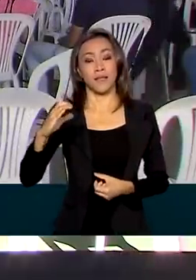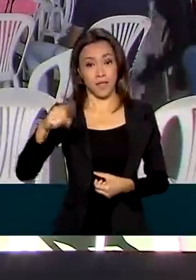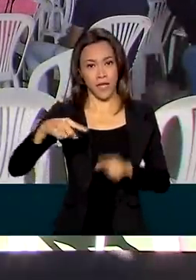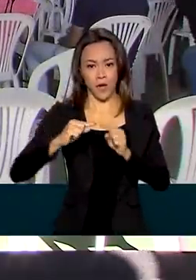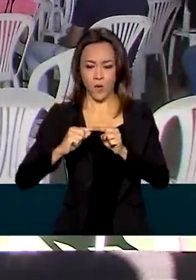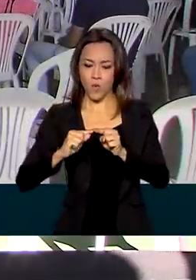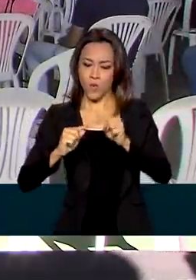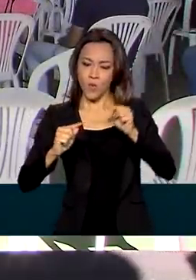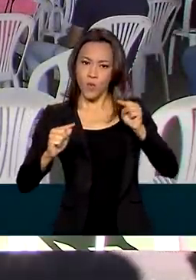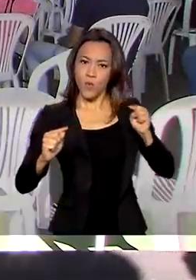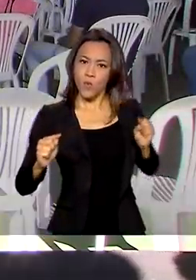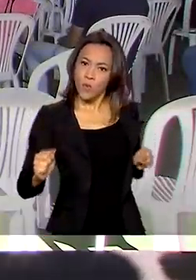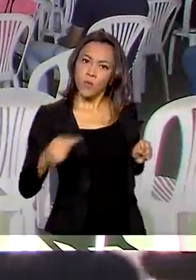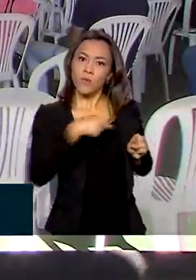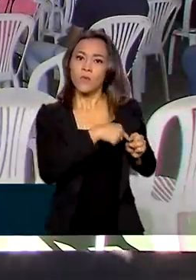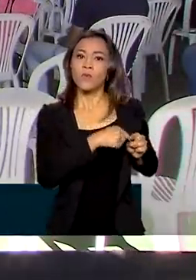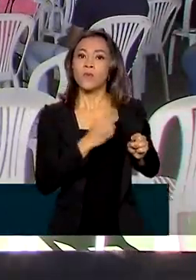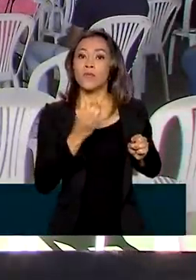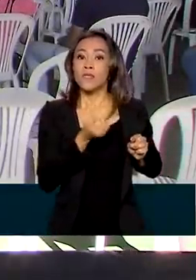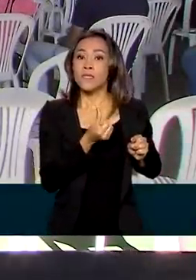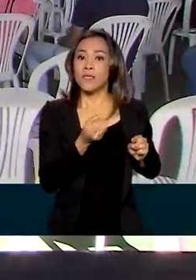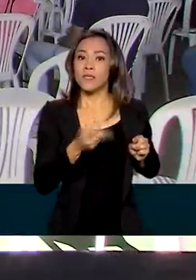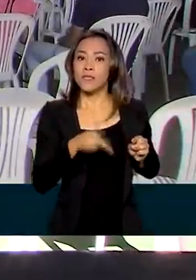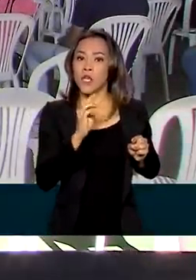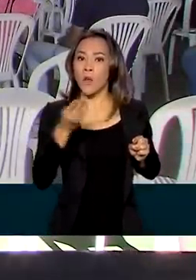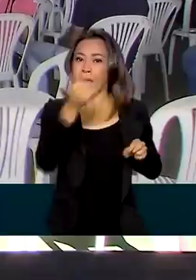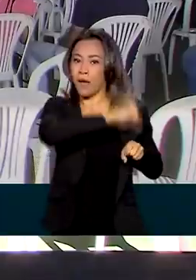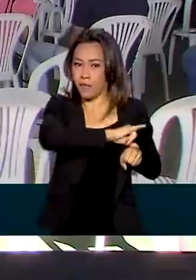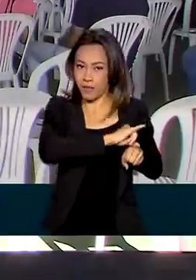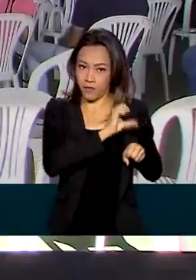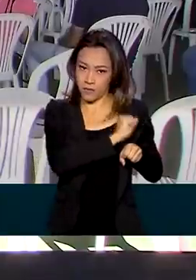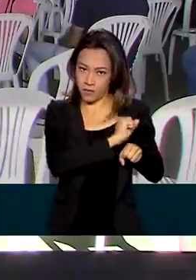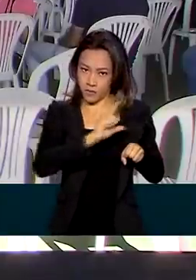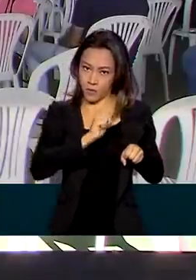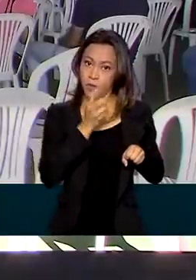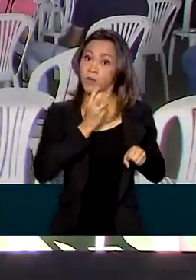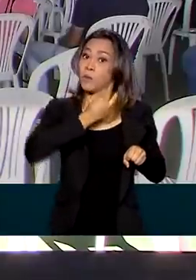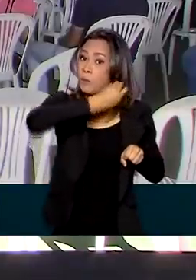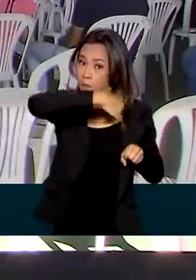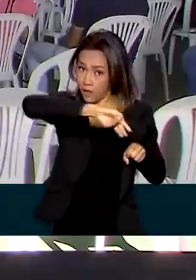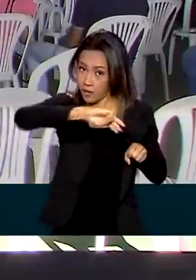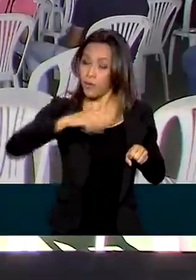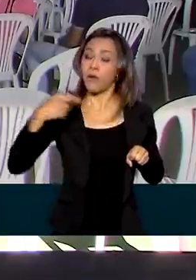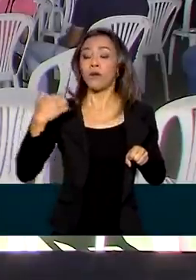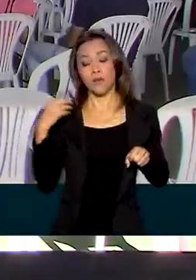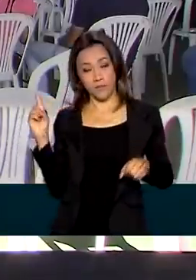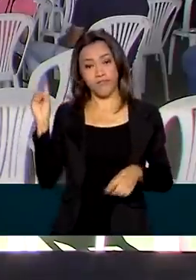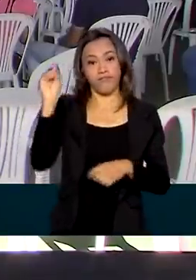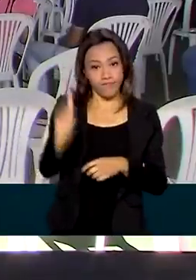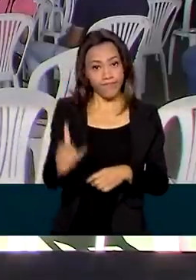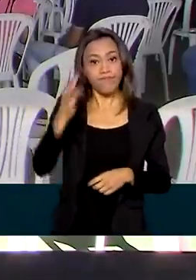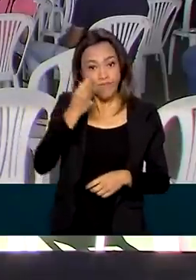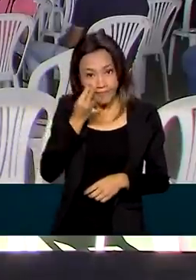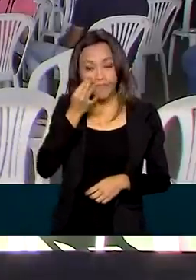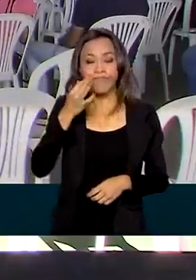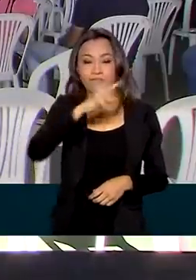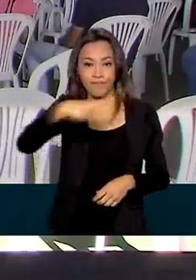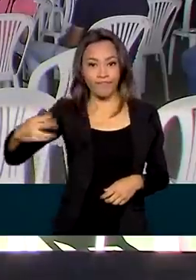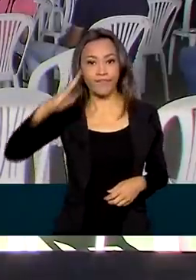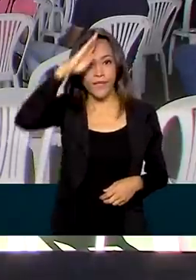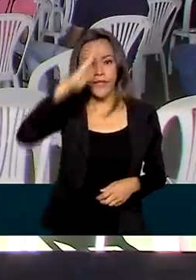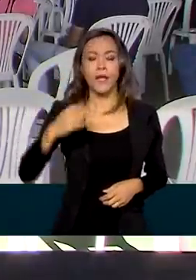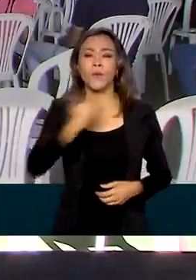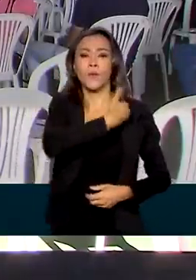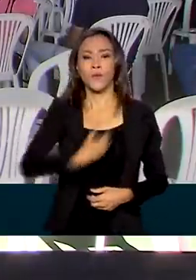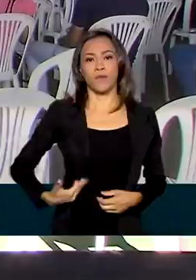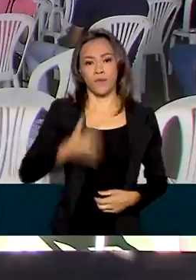quilômetros da capital São Luís. Inclusive, o presidente Jair Bolsonaro participa dessa cerimônia. O governo federal entrega mais de